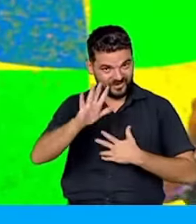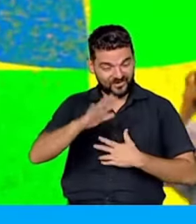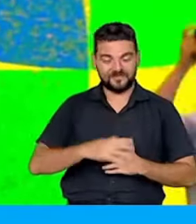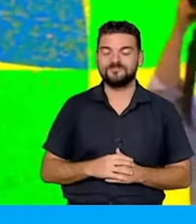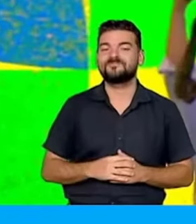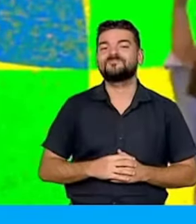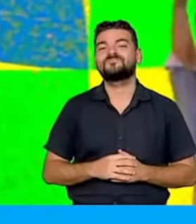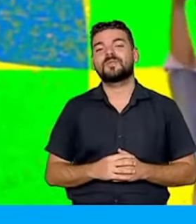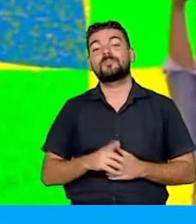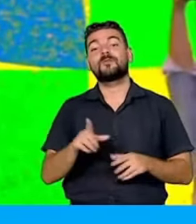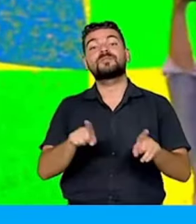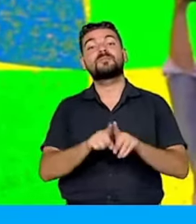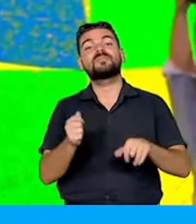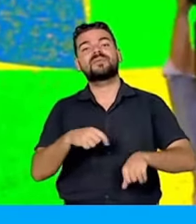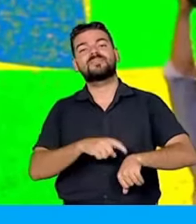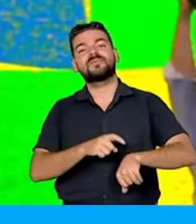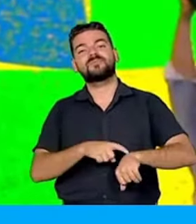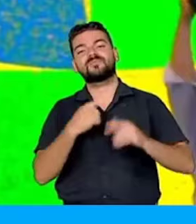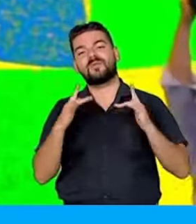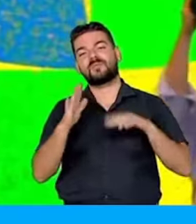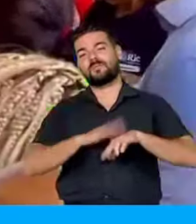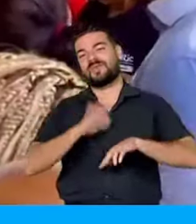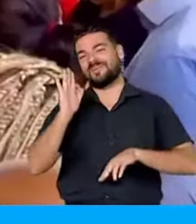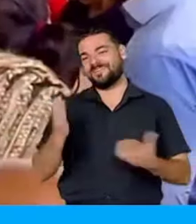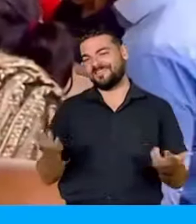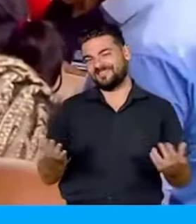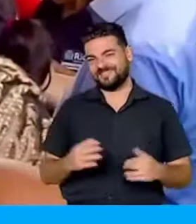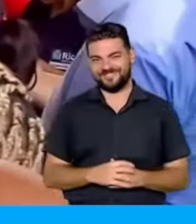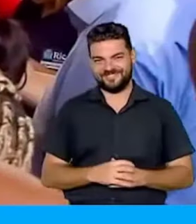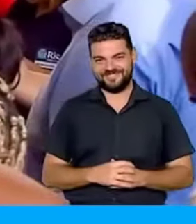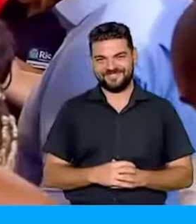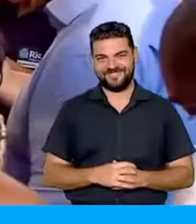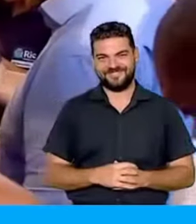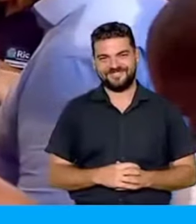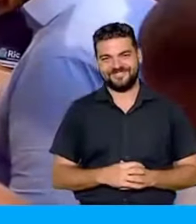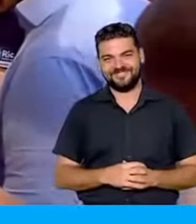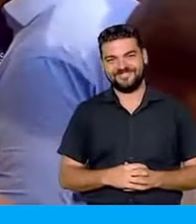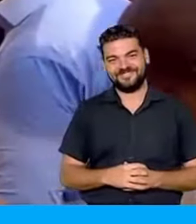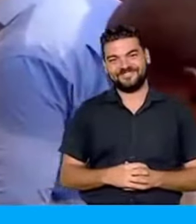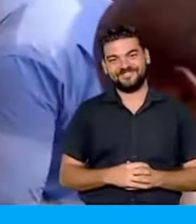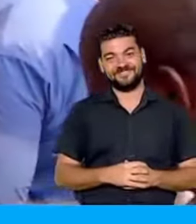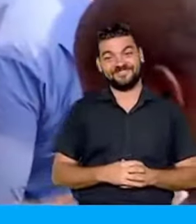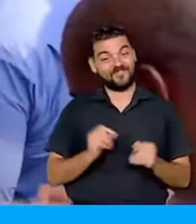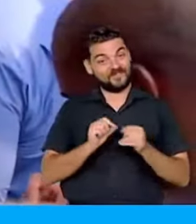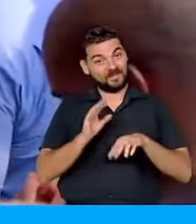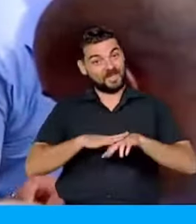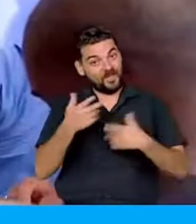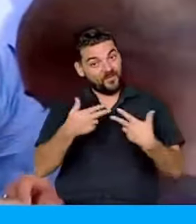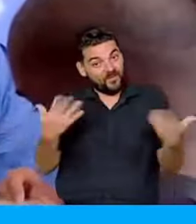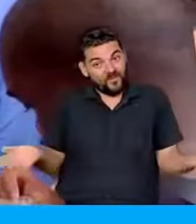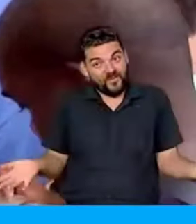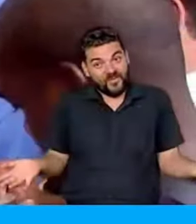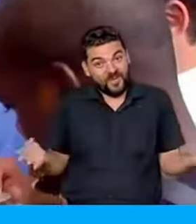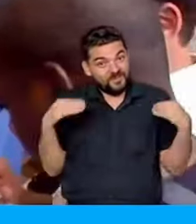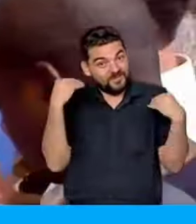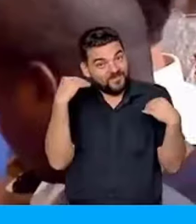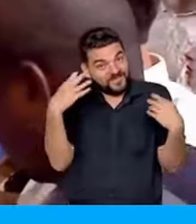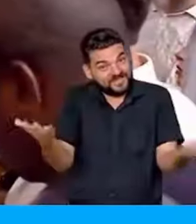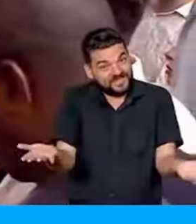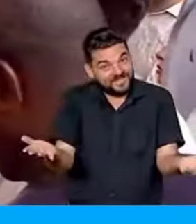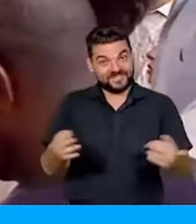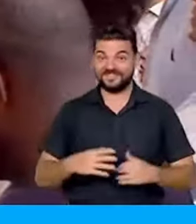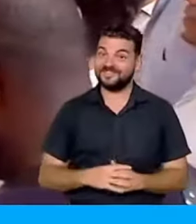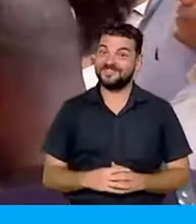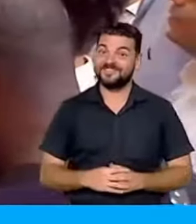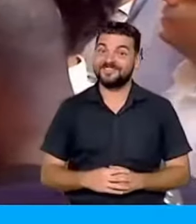Falou assim, também deu tempo de eu namorar mais com a patroa, de eu fazer mais coisa. aquele que